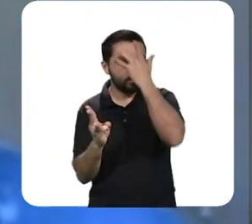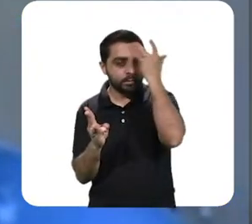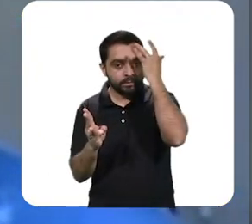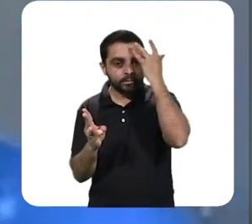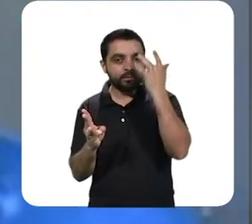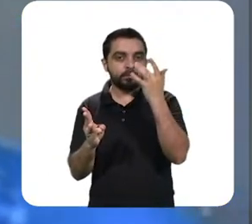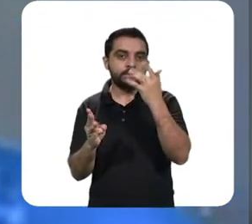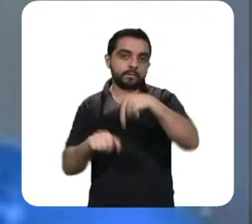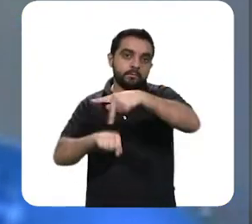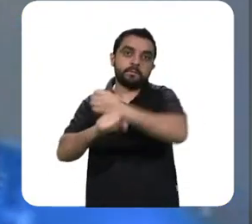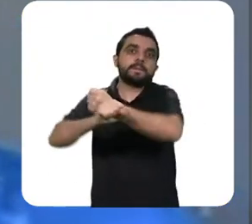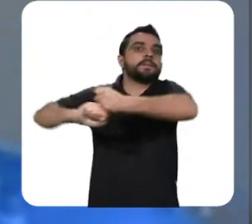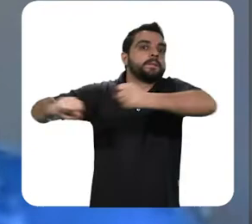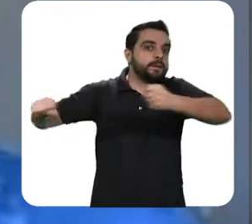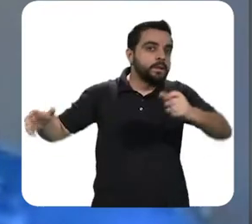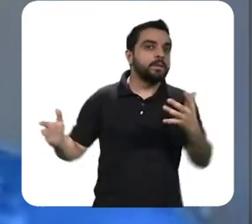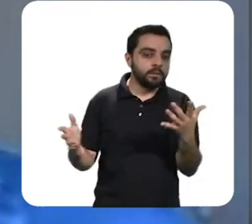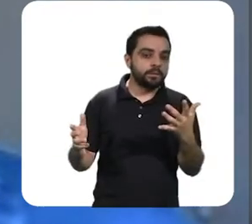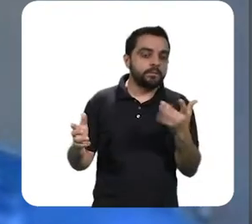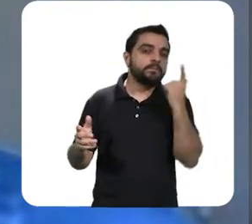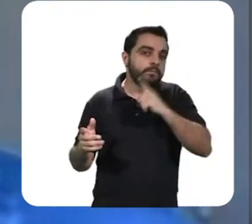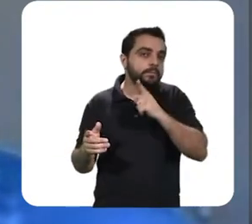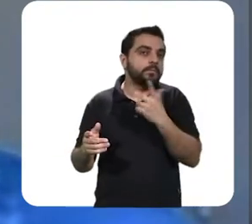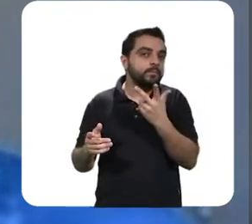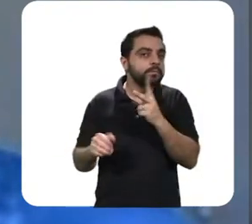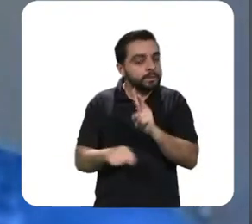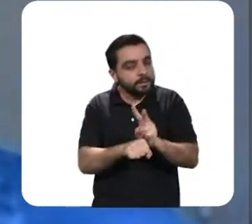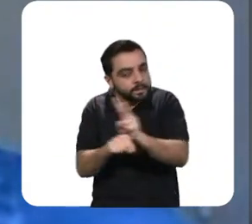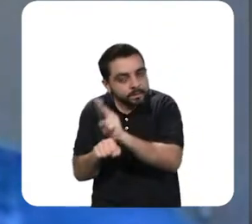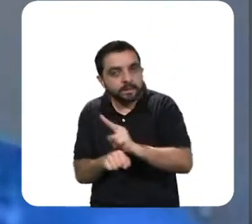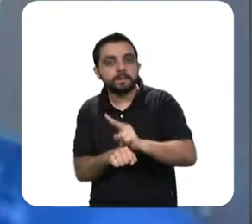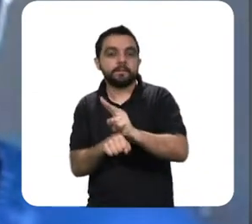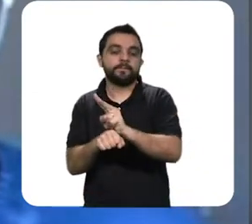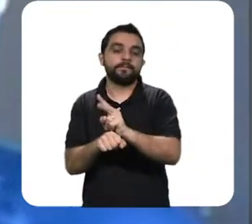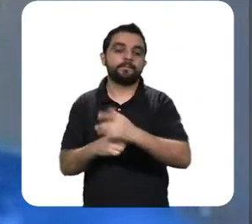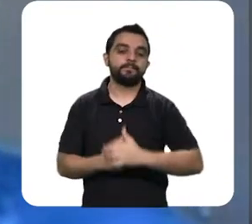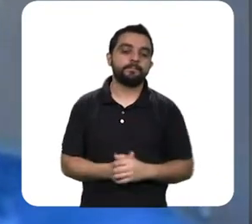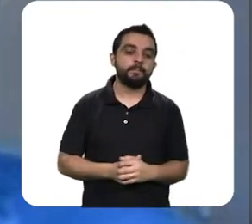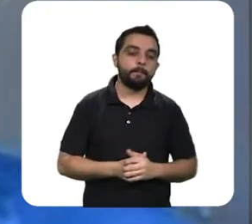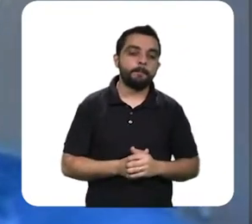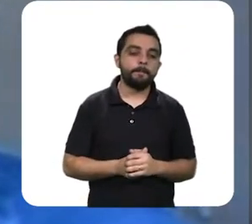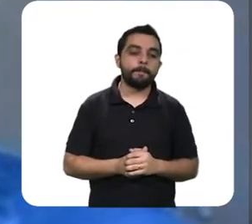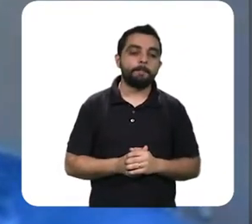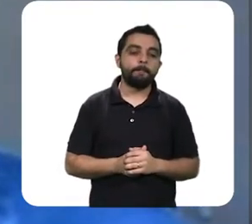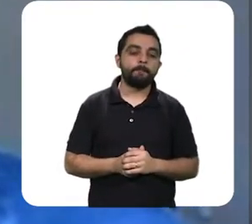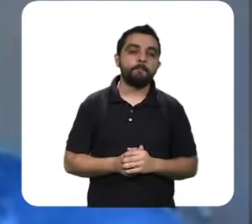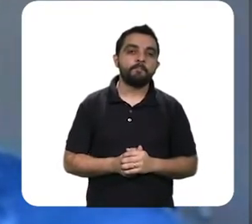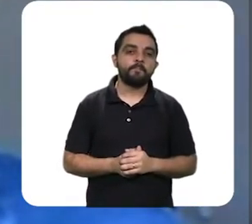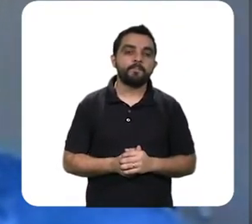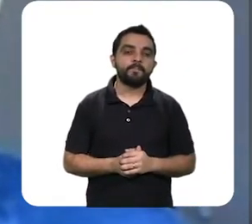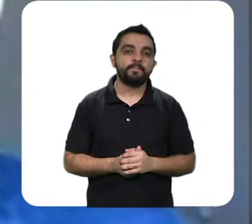região em uma à Grande São Paulo, no último ano de São Paulo.